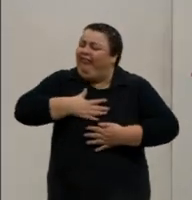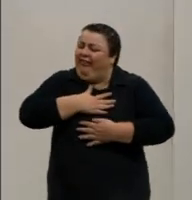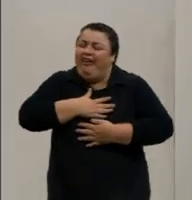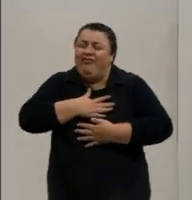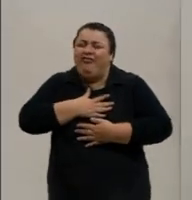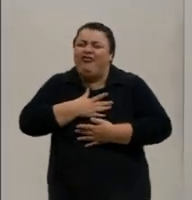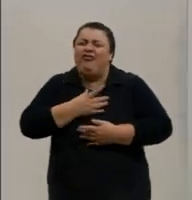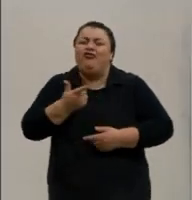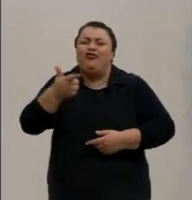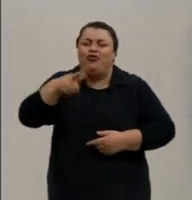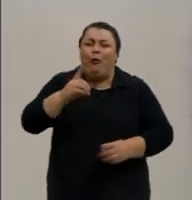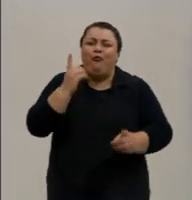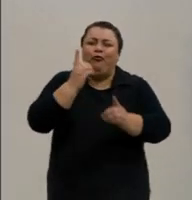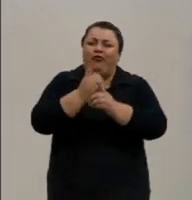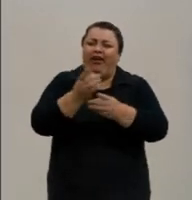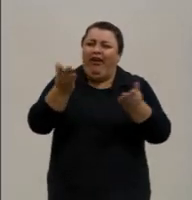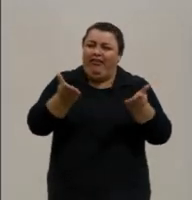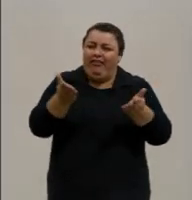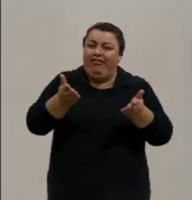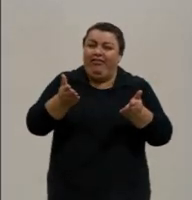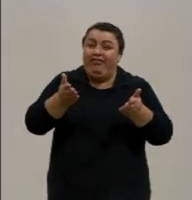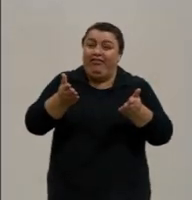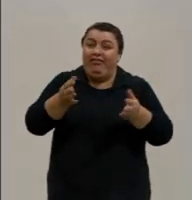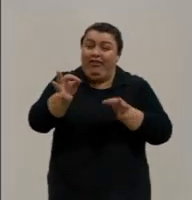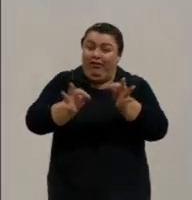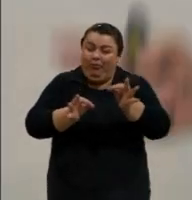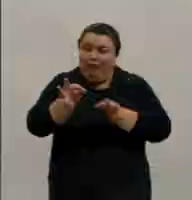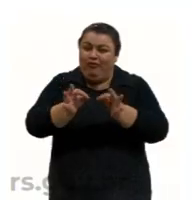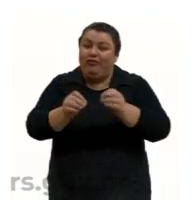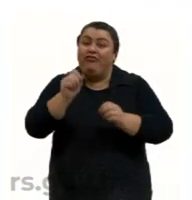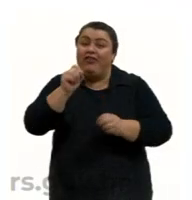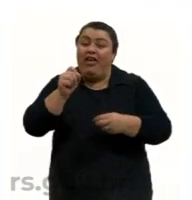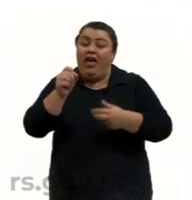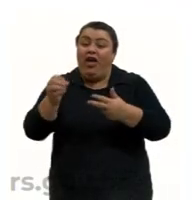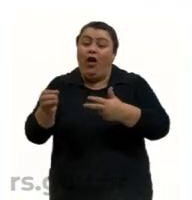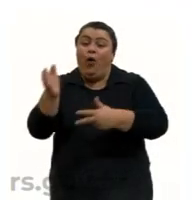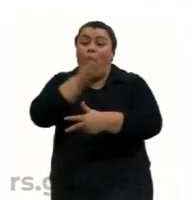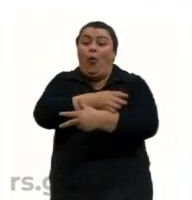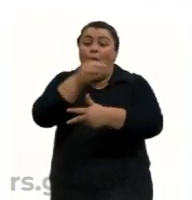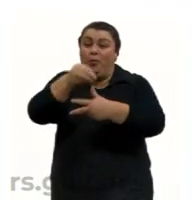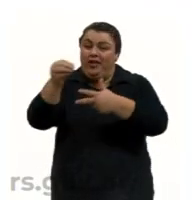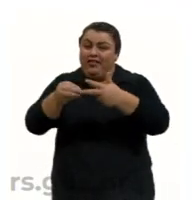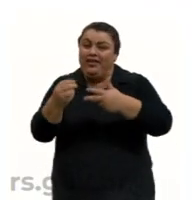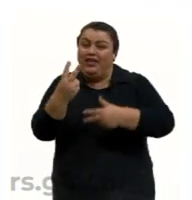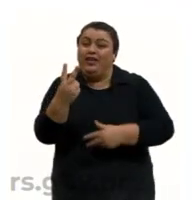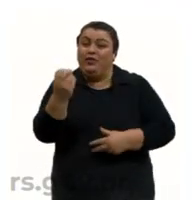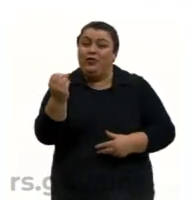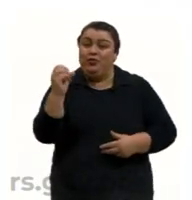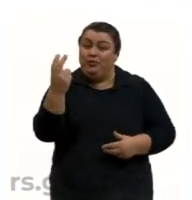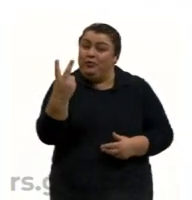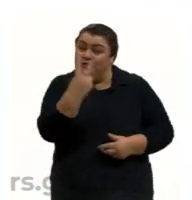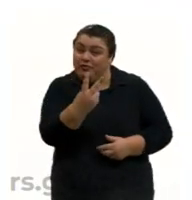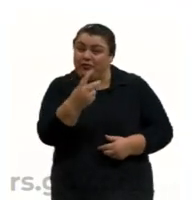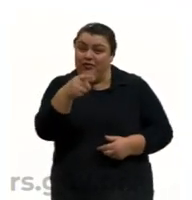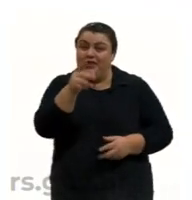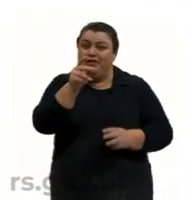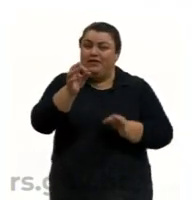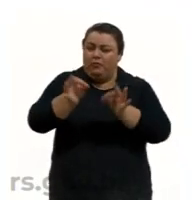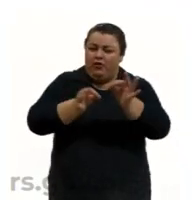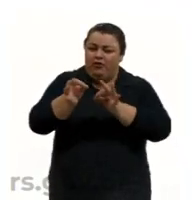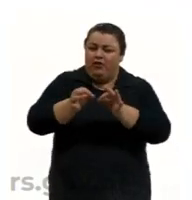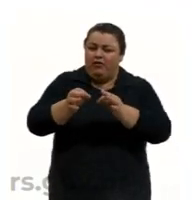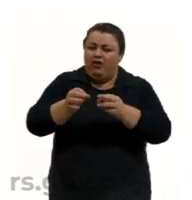reencontrarmos novamente nesse belo projeto que é o Pré-ENEM 2022. Então, esse projeto está na sua